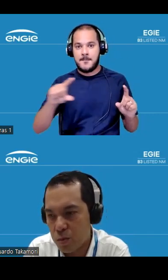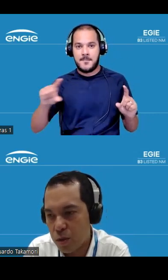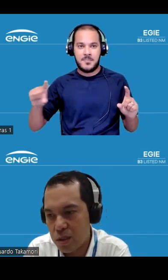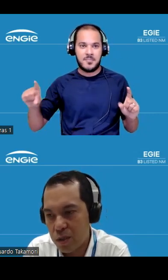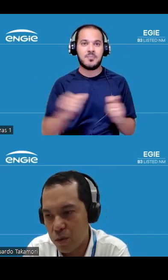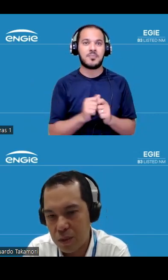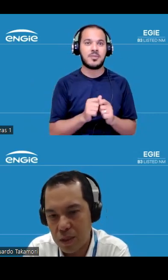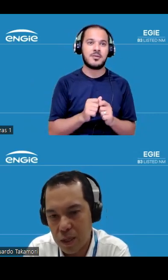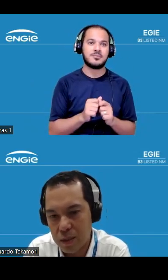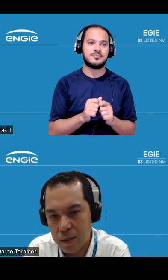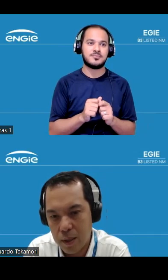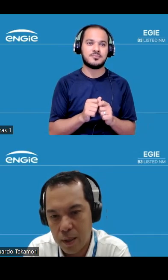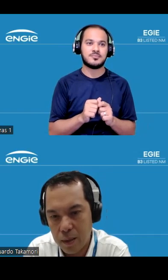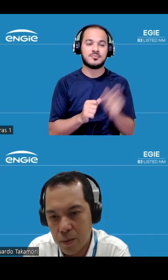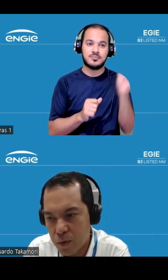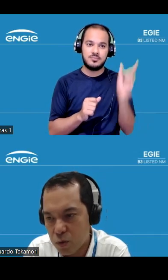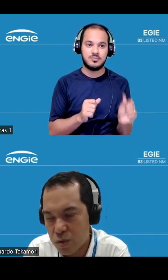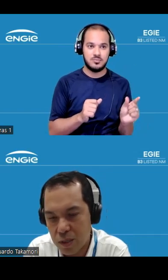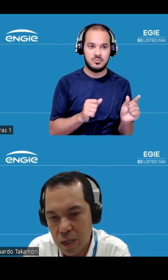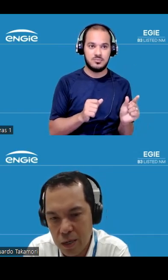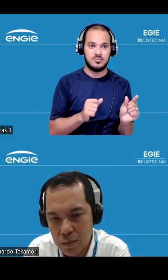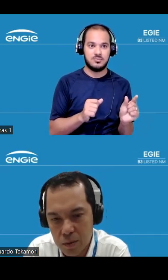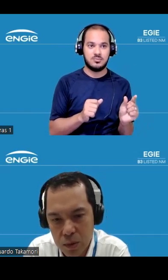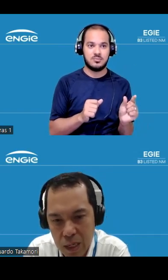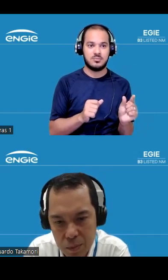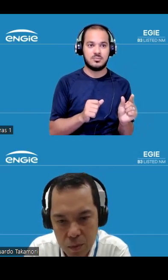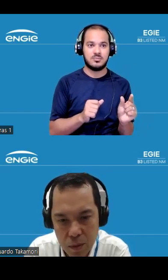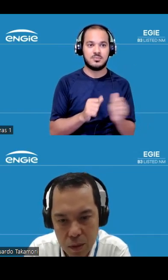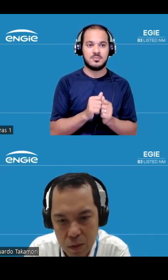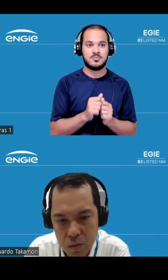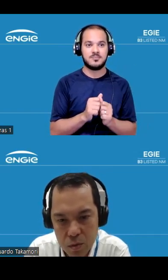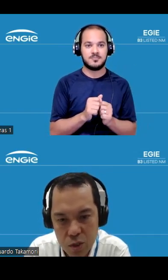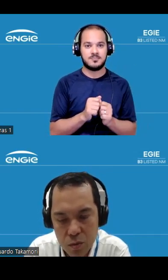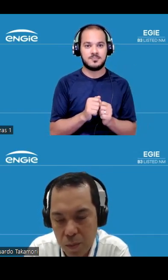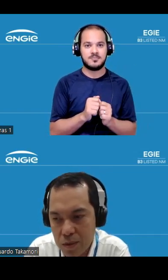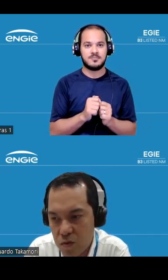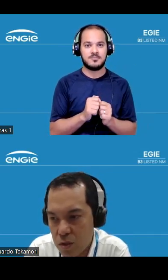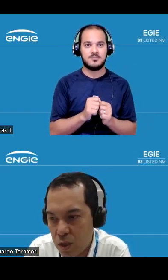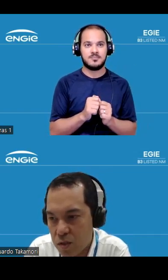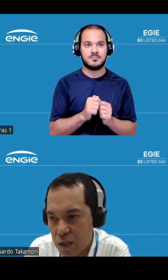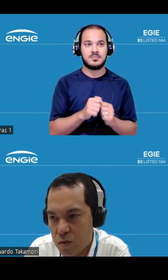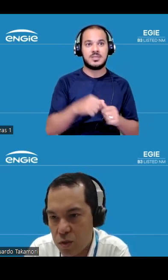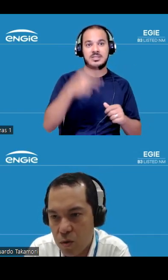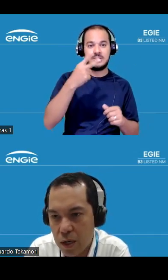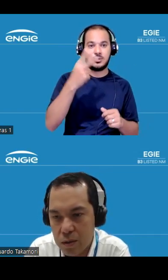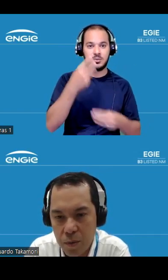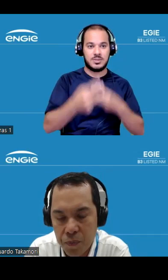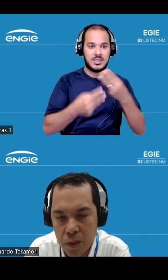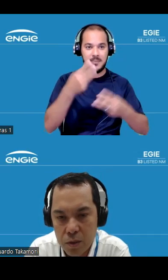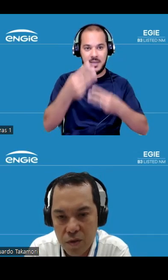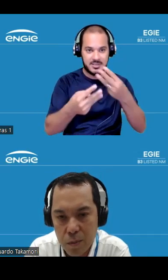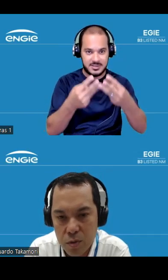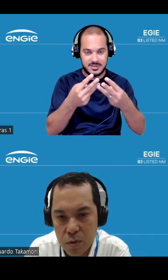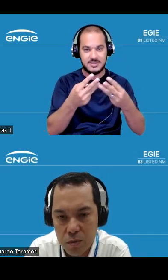isso mostra o EBITDA societário contábil aqui do segundo trimestre de 23 versus 24